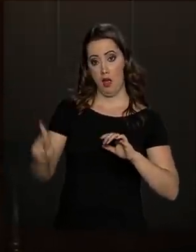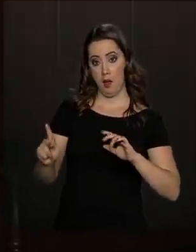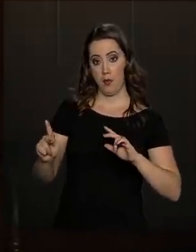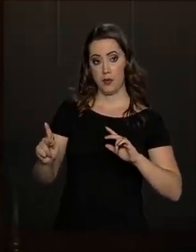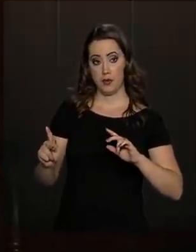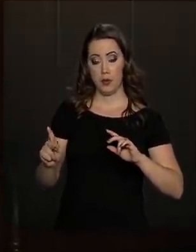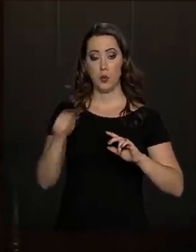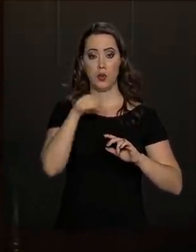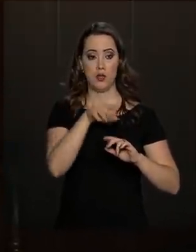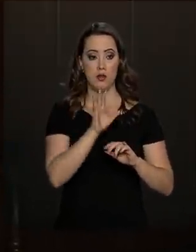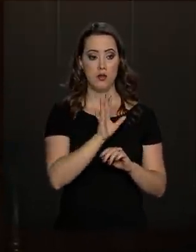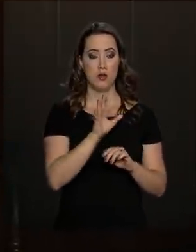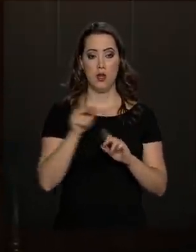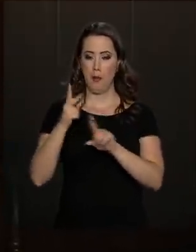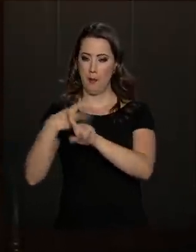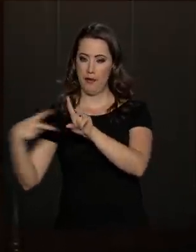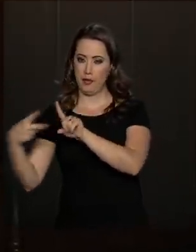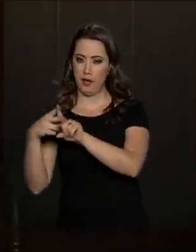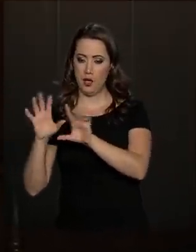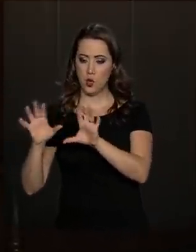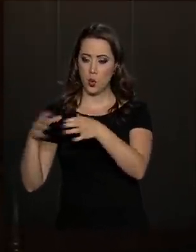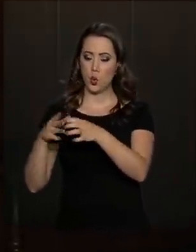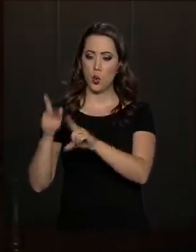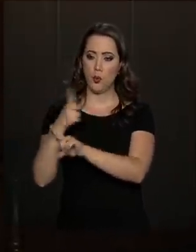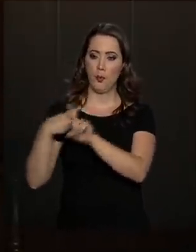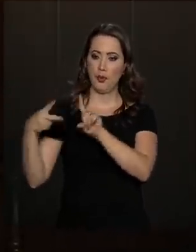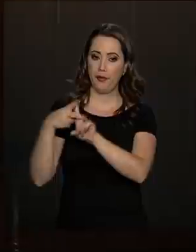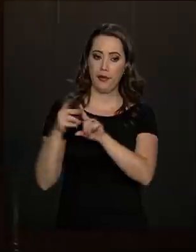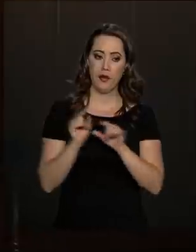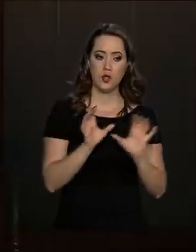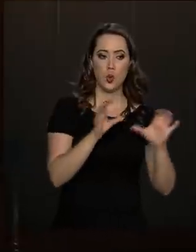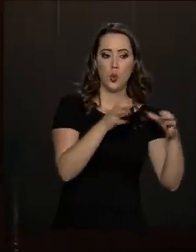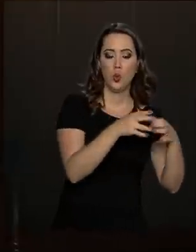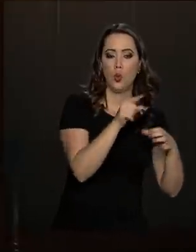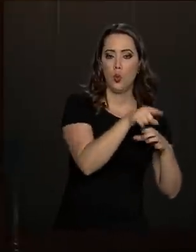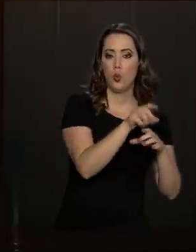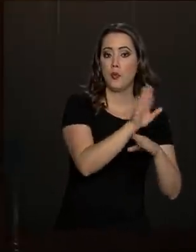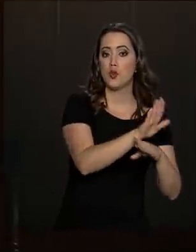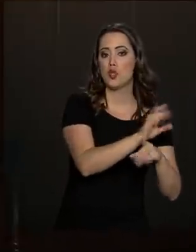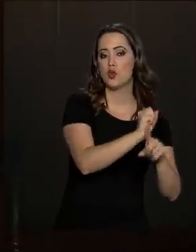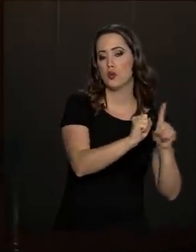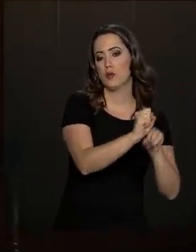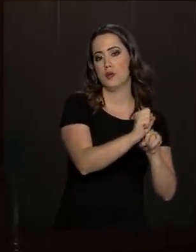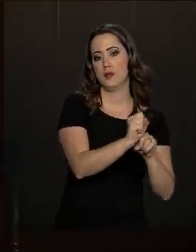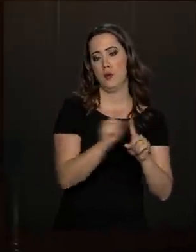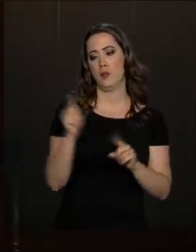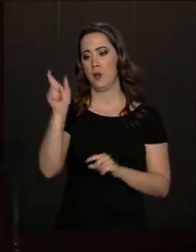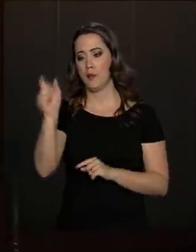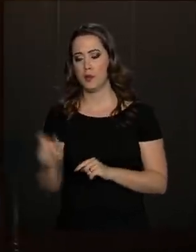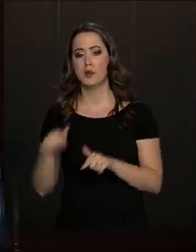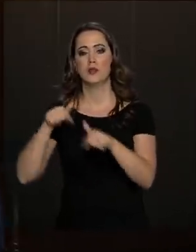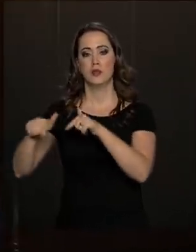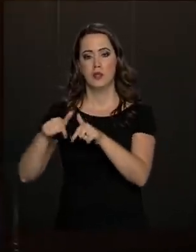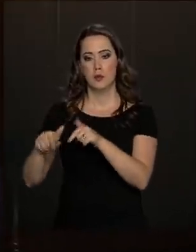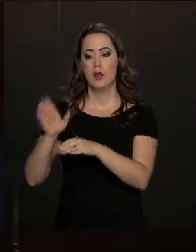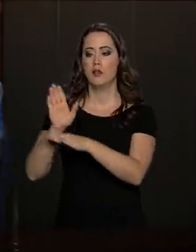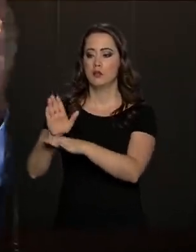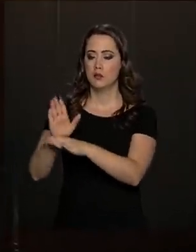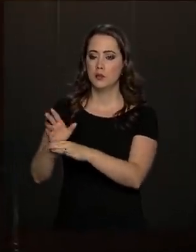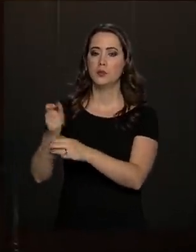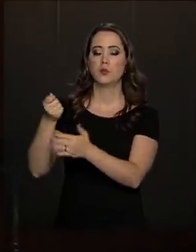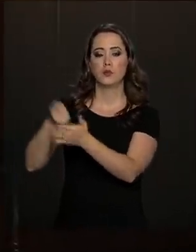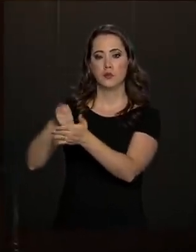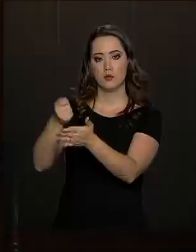assistência social. Uma coisa é alguém que trabalha a vida inteira, está contribuindo para a previdência e esse tem uma